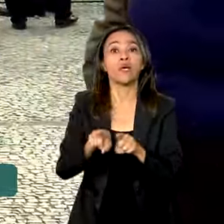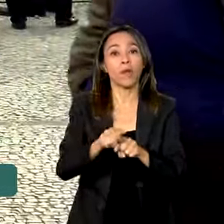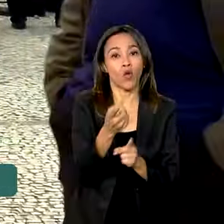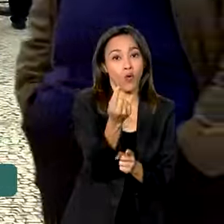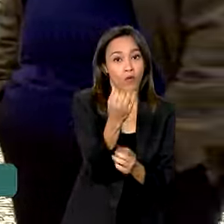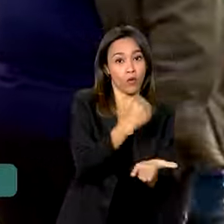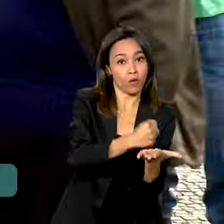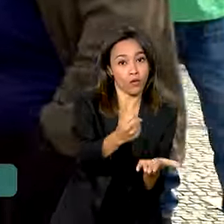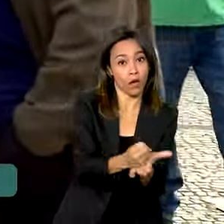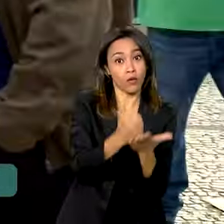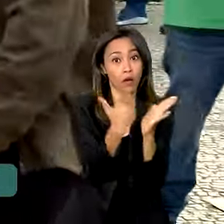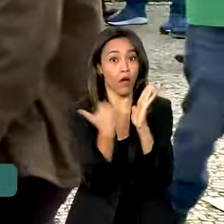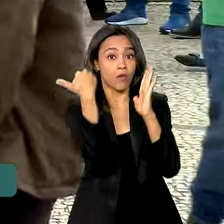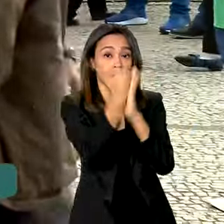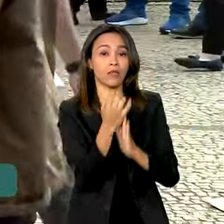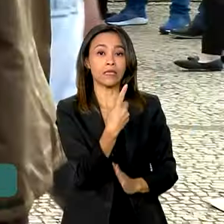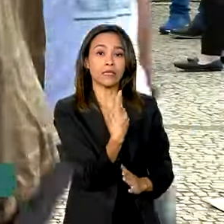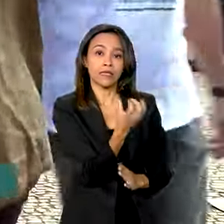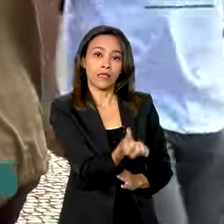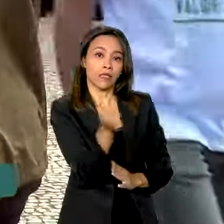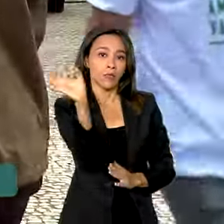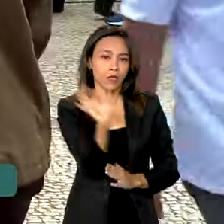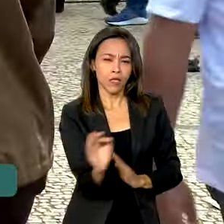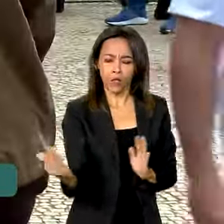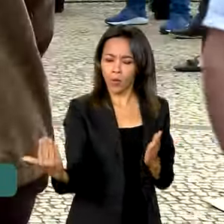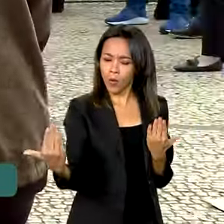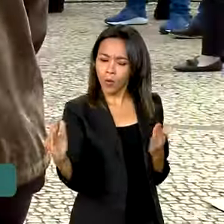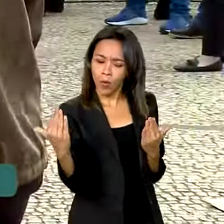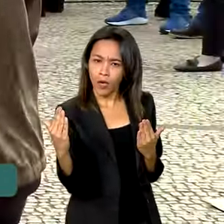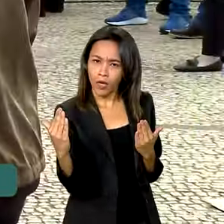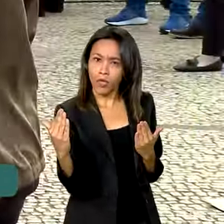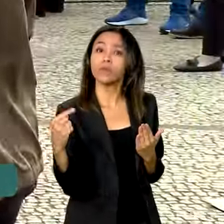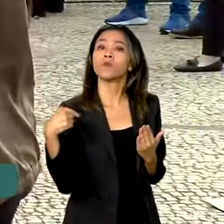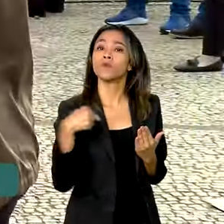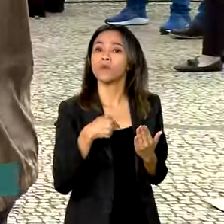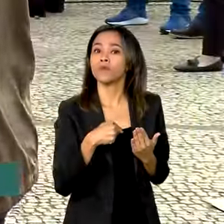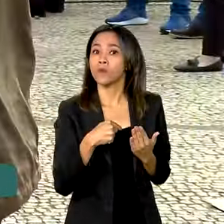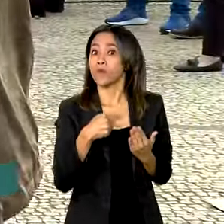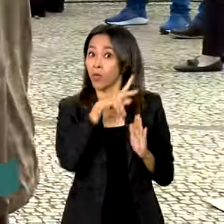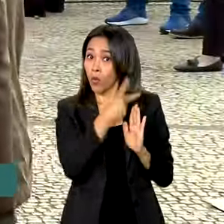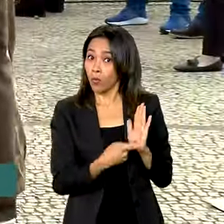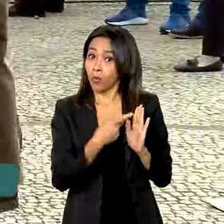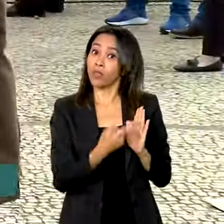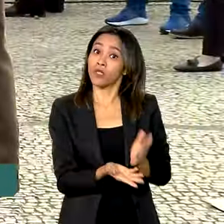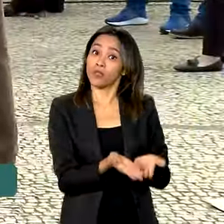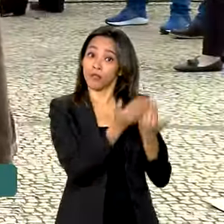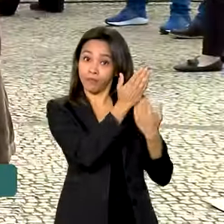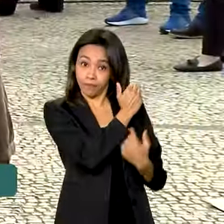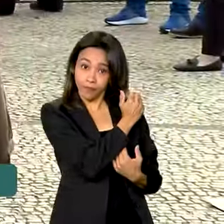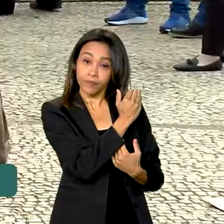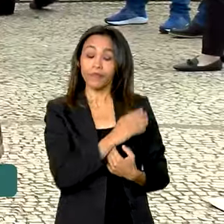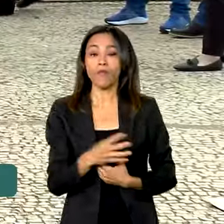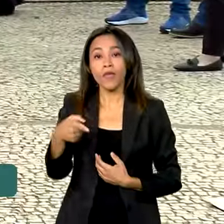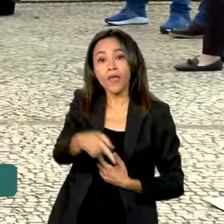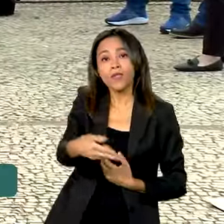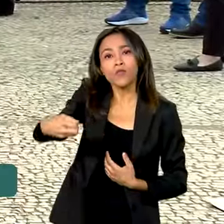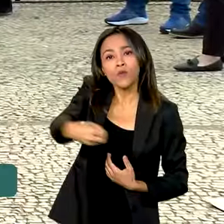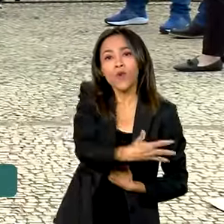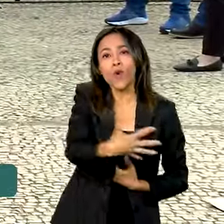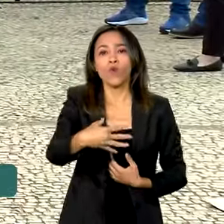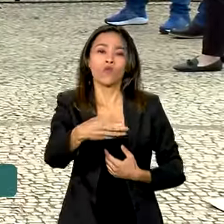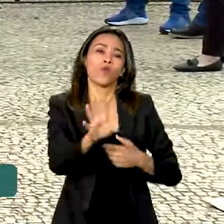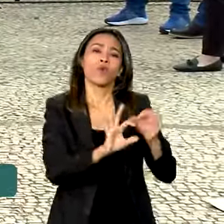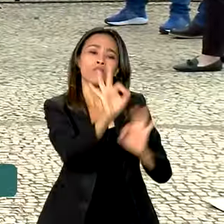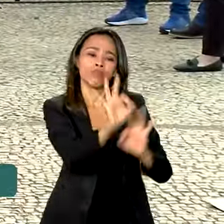aumentou 16% em comparação com o projeto anterior. E para este novo planejamento de liberação de